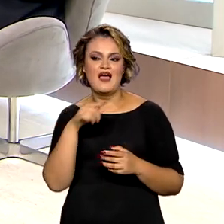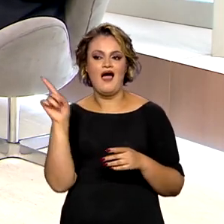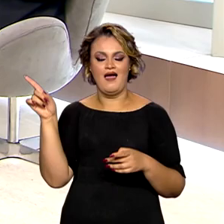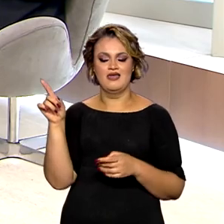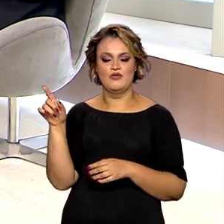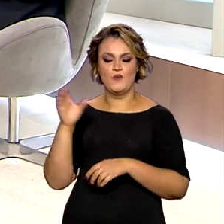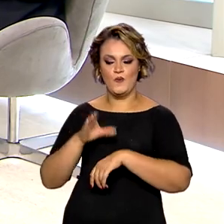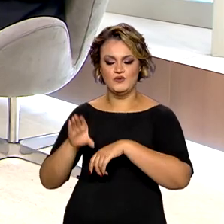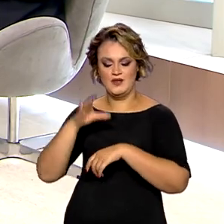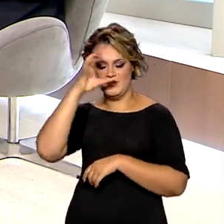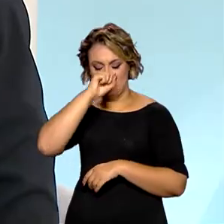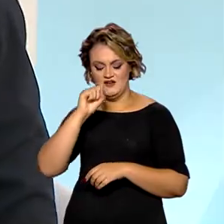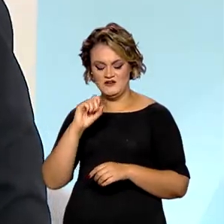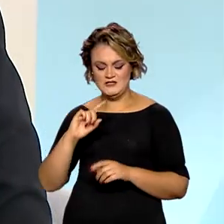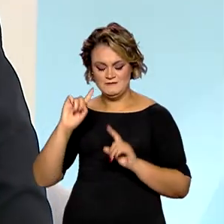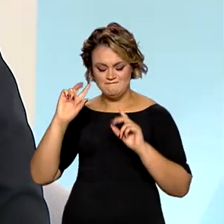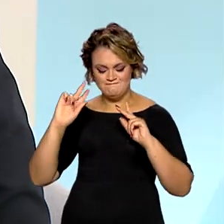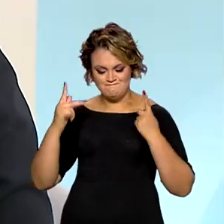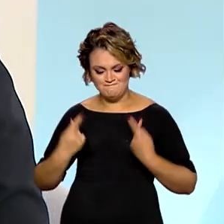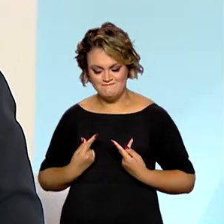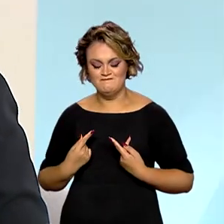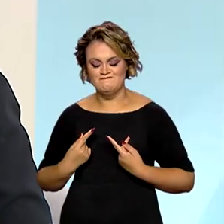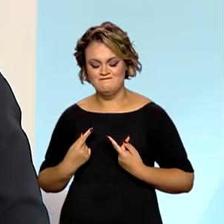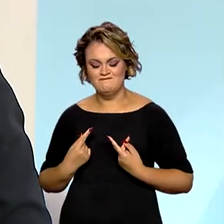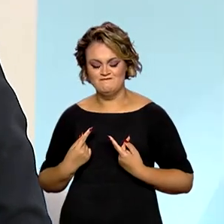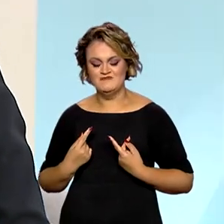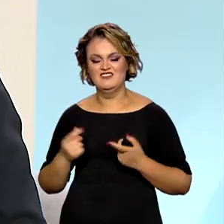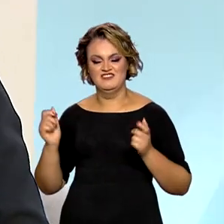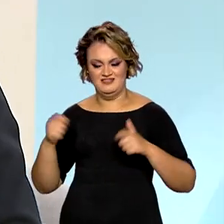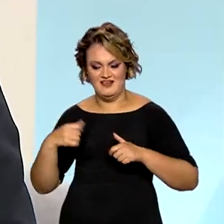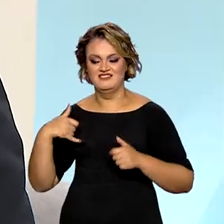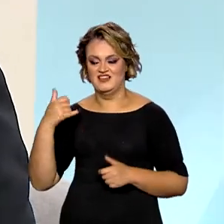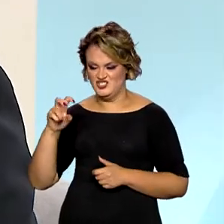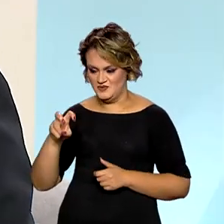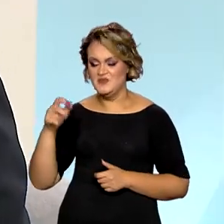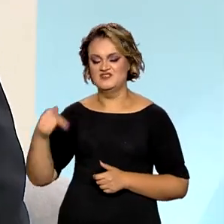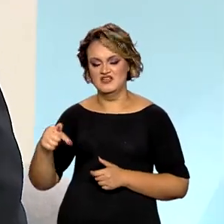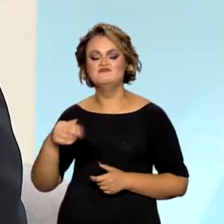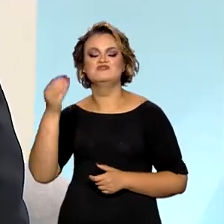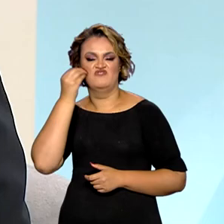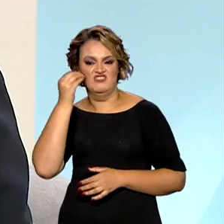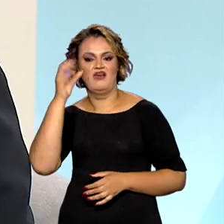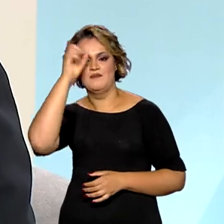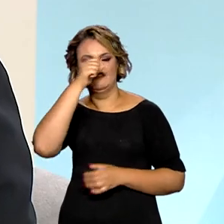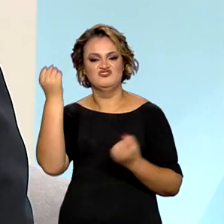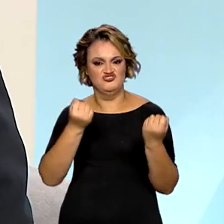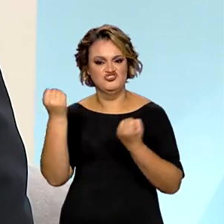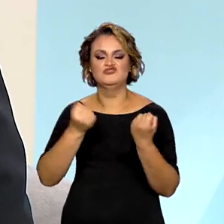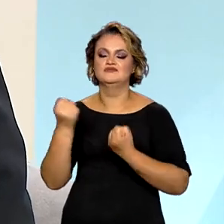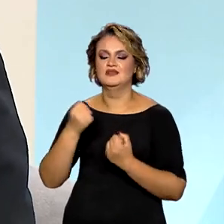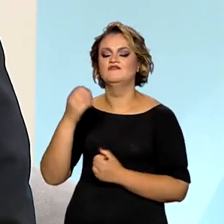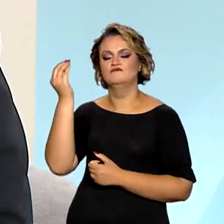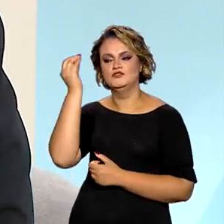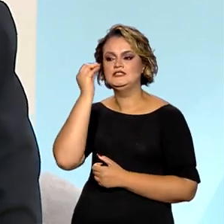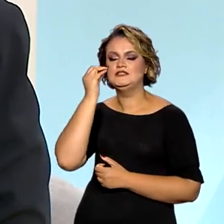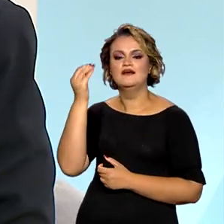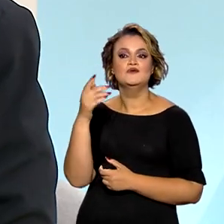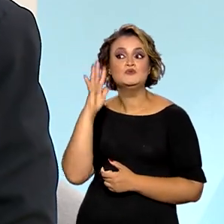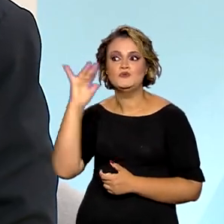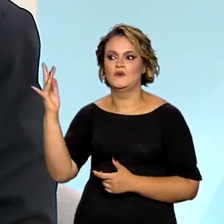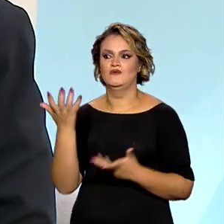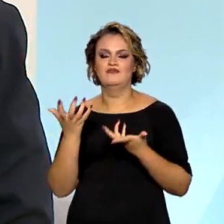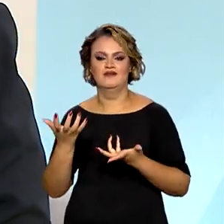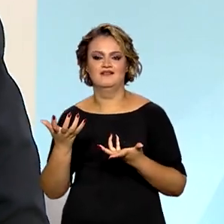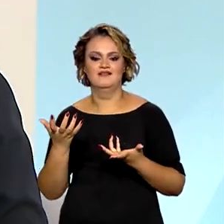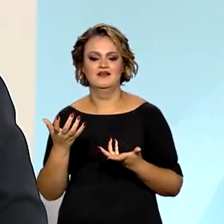dignidade dela de tal forma que ela falou com 57 anos eu vou tentar, vou me lançar para tentar de fato fazer algo que eu sempre sonhei,